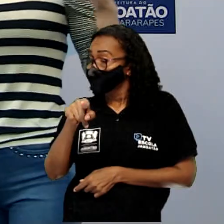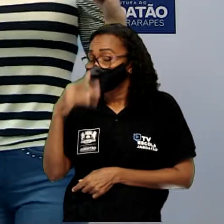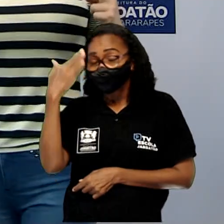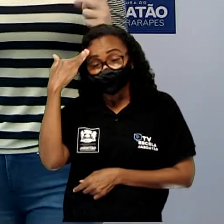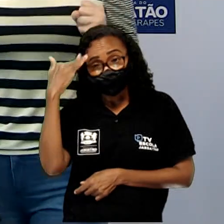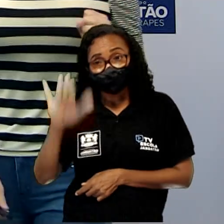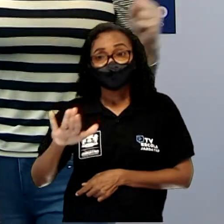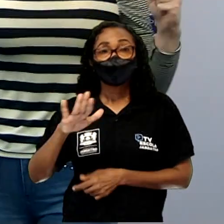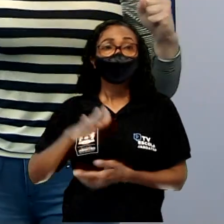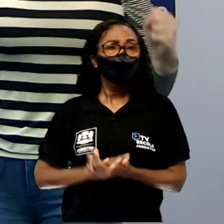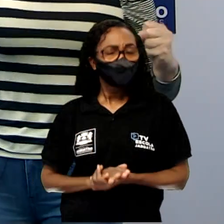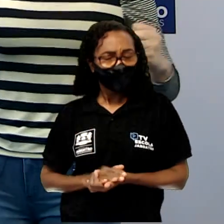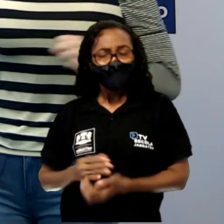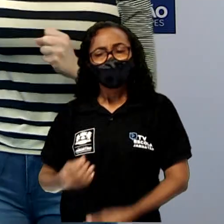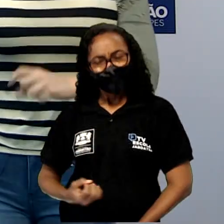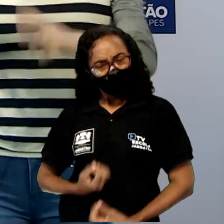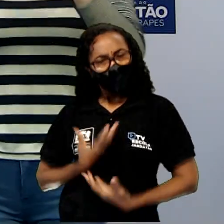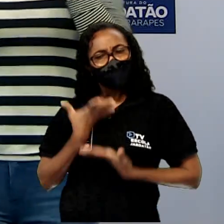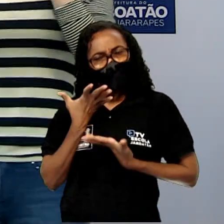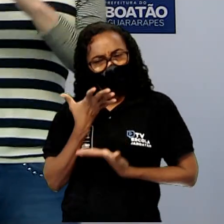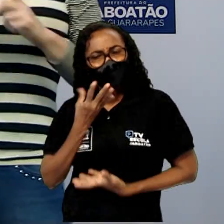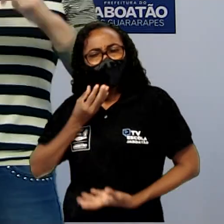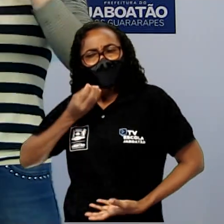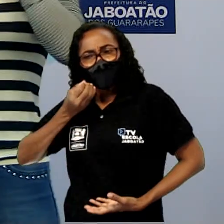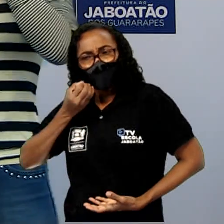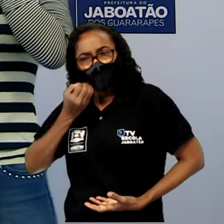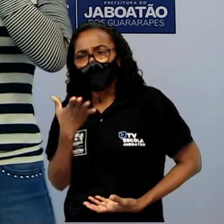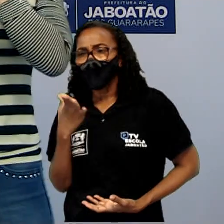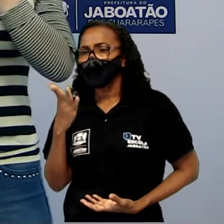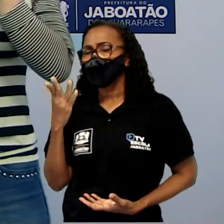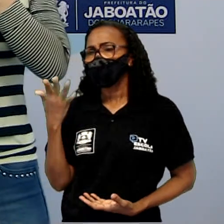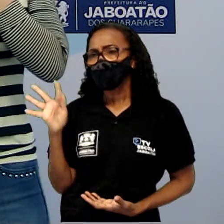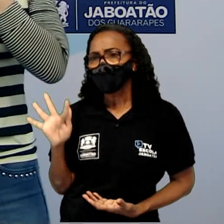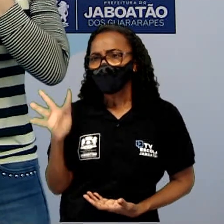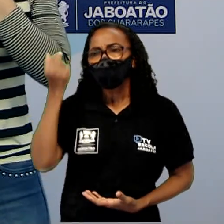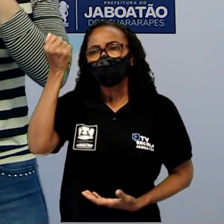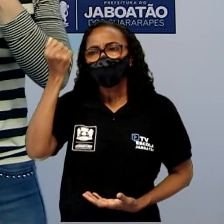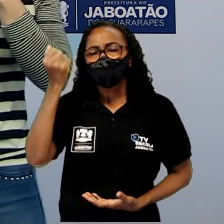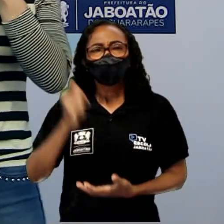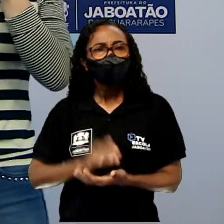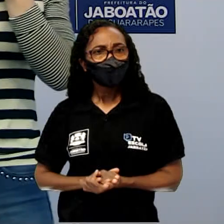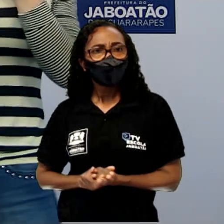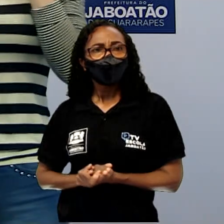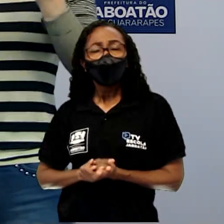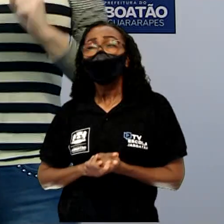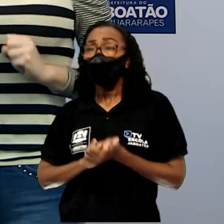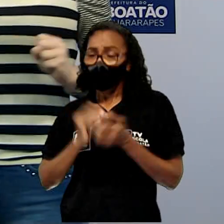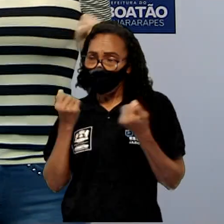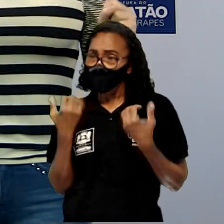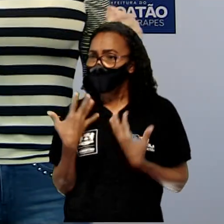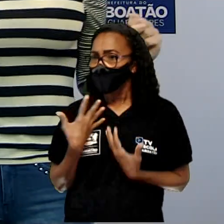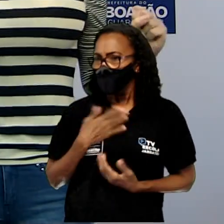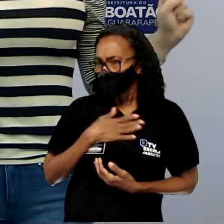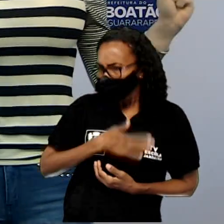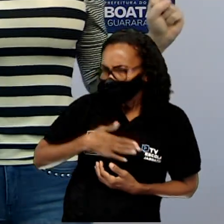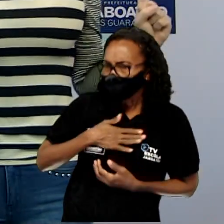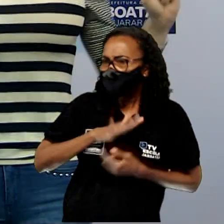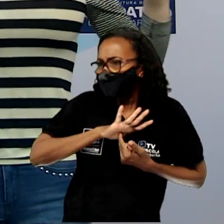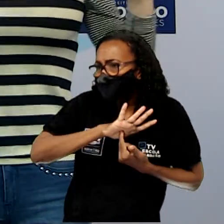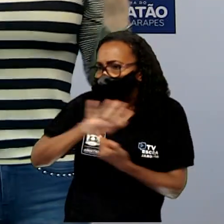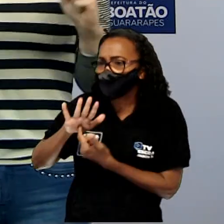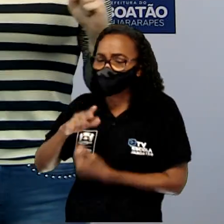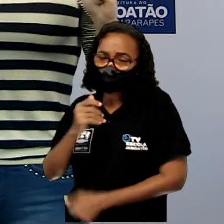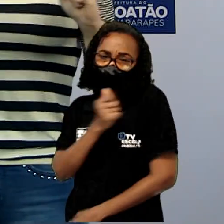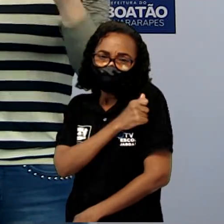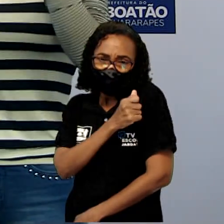Que poema fantástico, né gente? Aqui é um poema que eu gosto de mostrar para os meus alunos, quando eles costumam dizer assim,